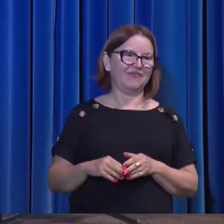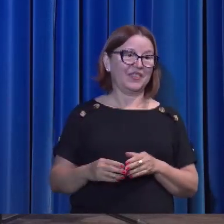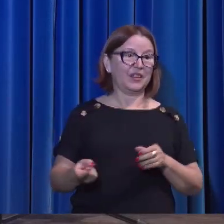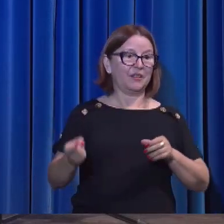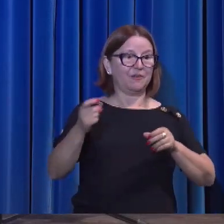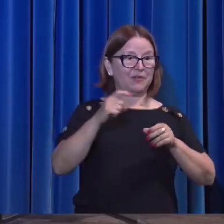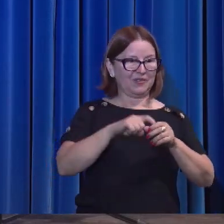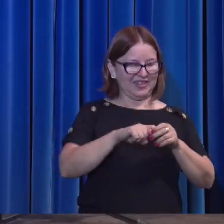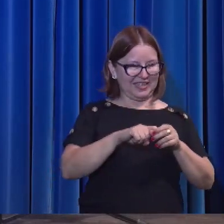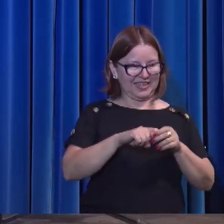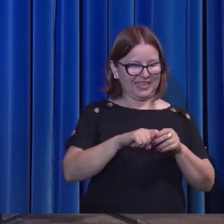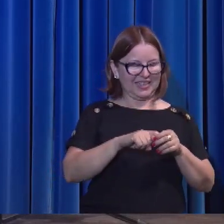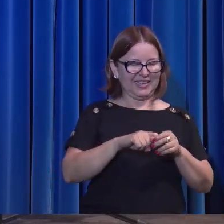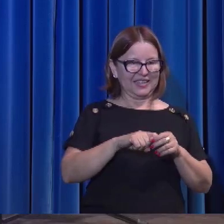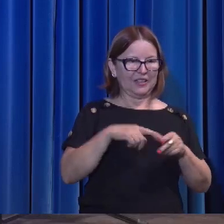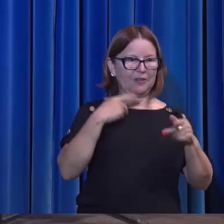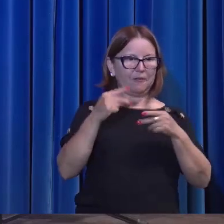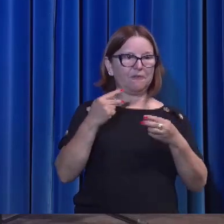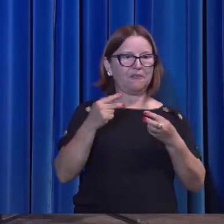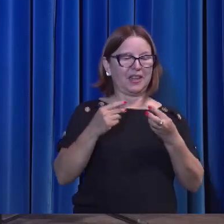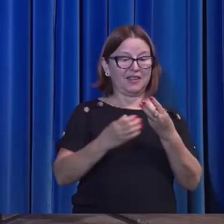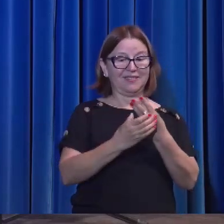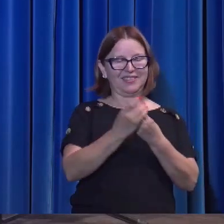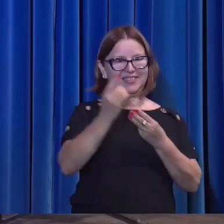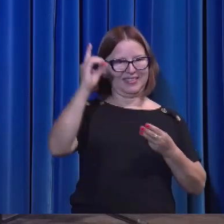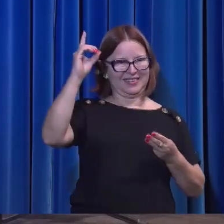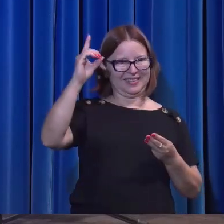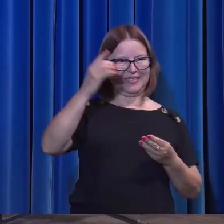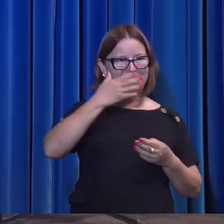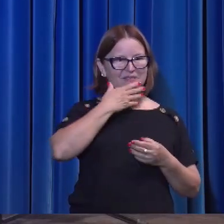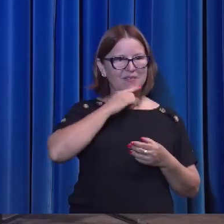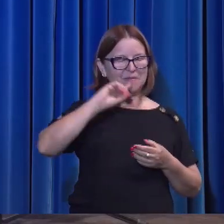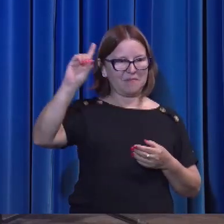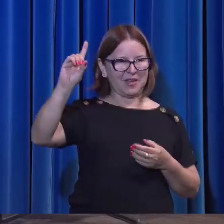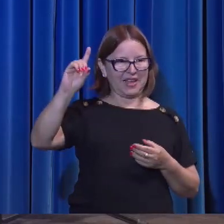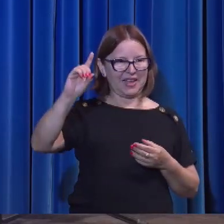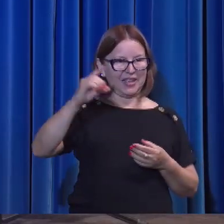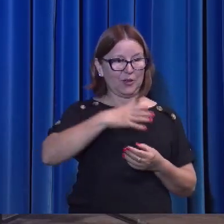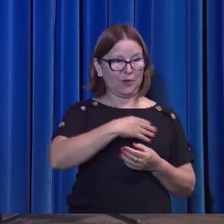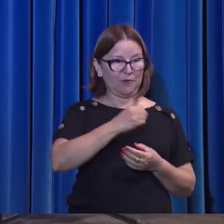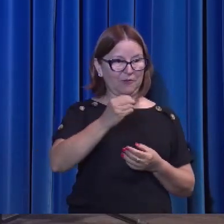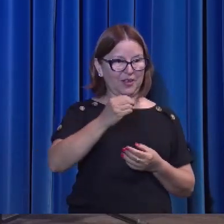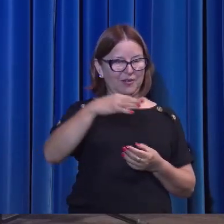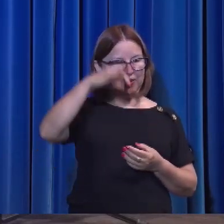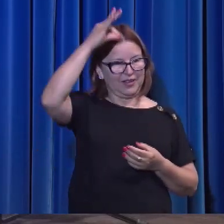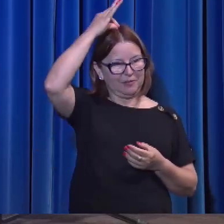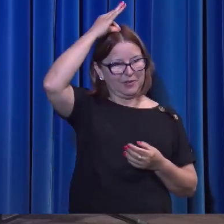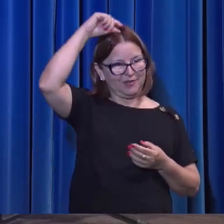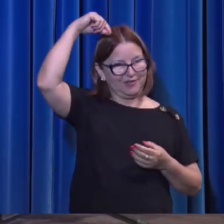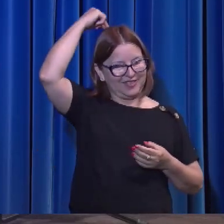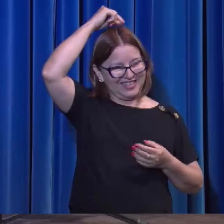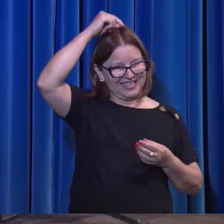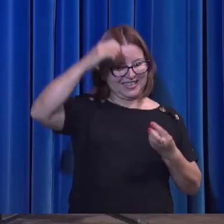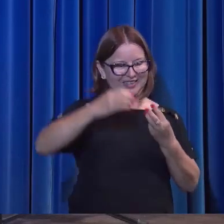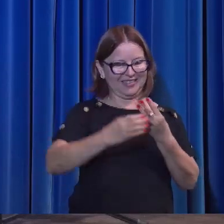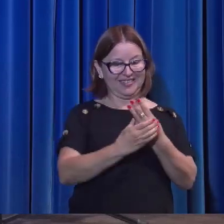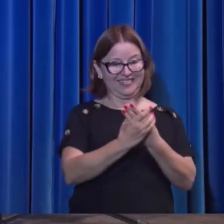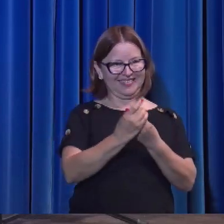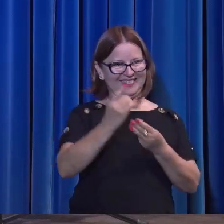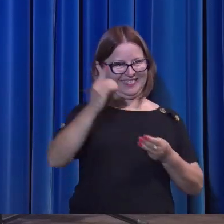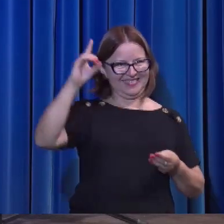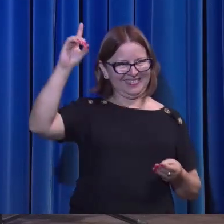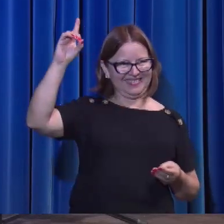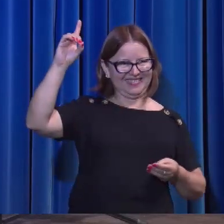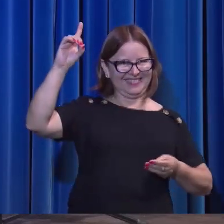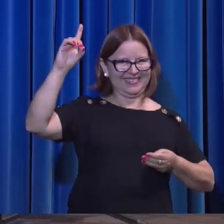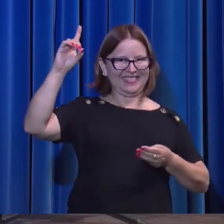da trindade. O Pai, o Filho e o Espírito Santo são o mesmo Deus. Ainda